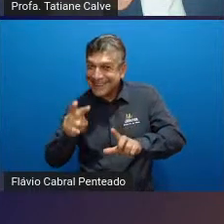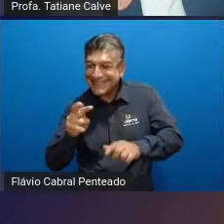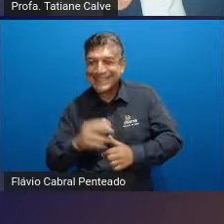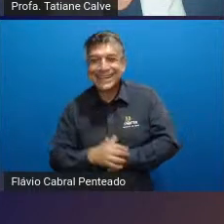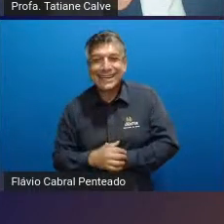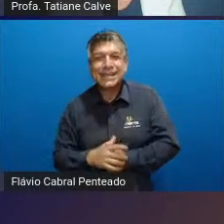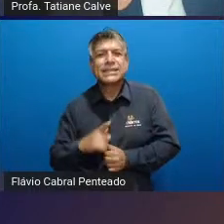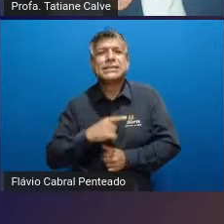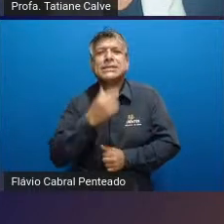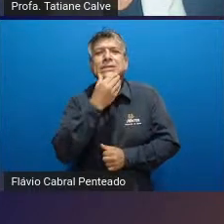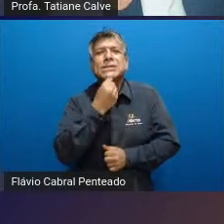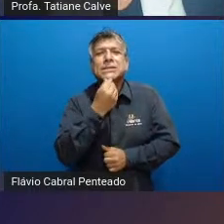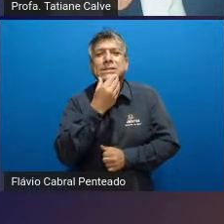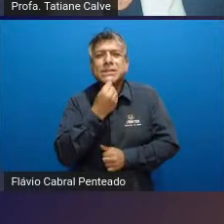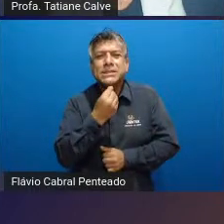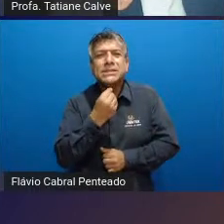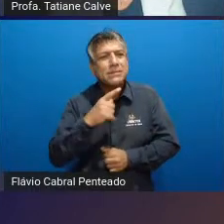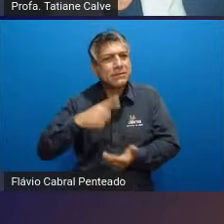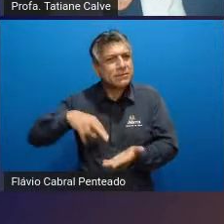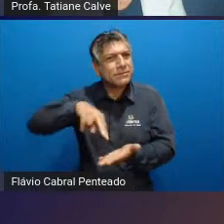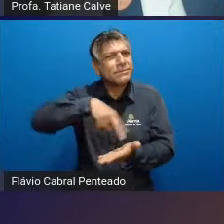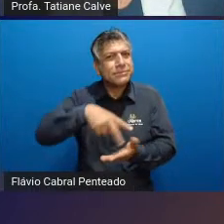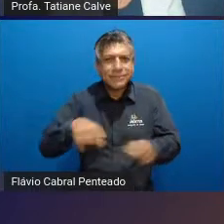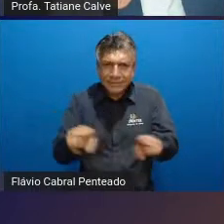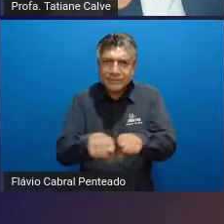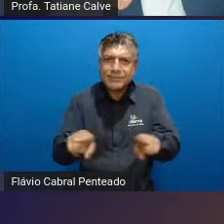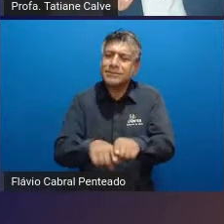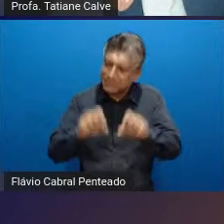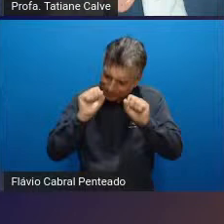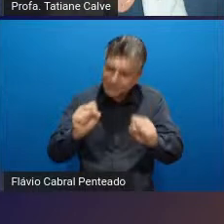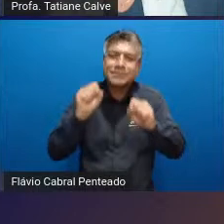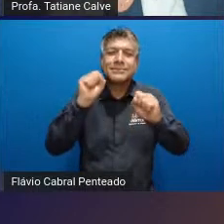nós temos meninos nas imagens do balé também claro